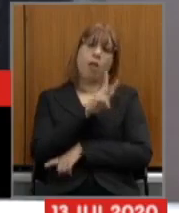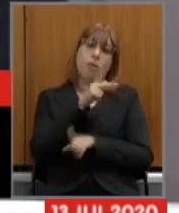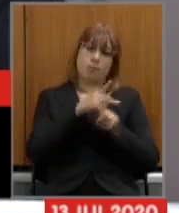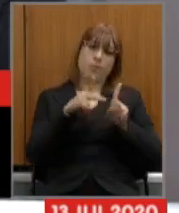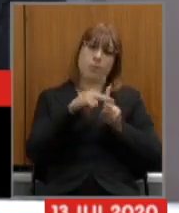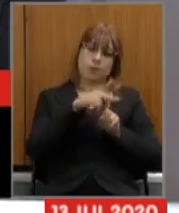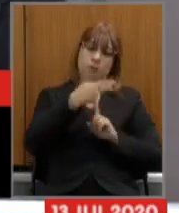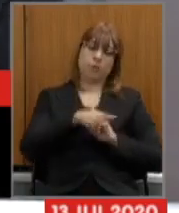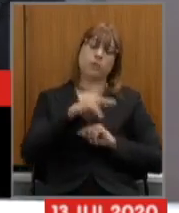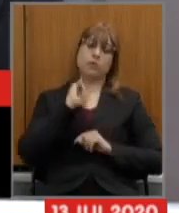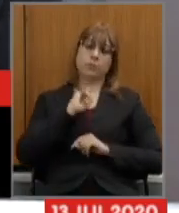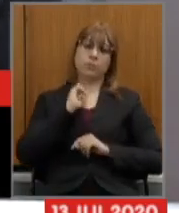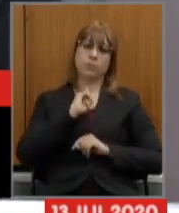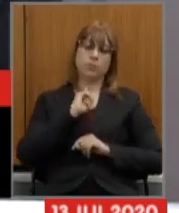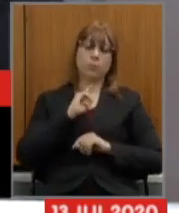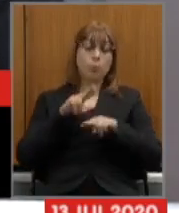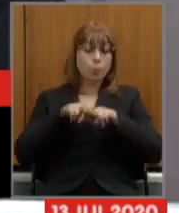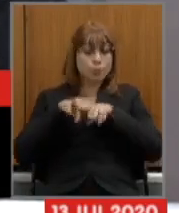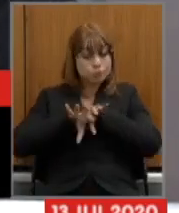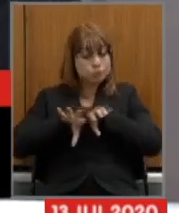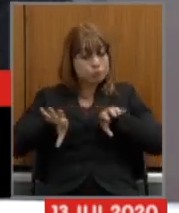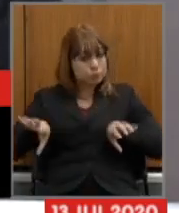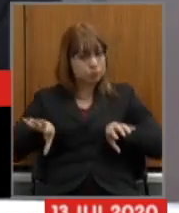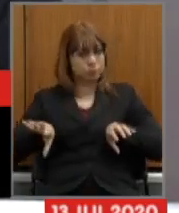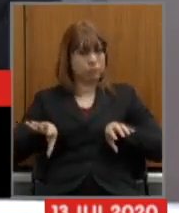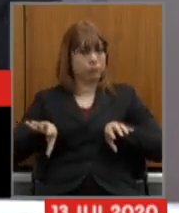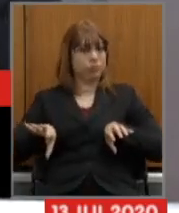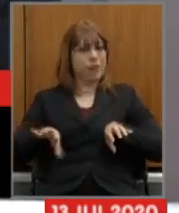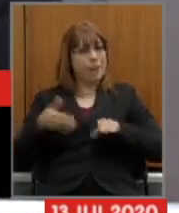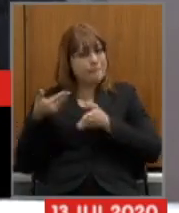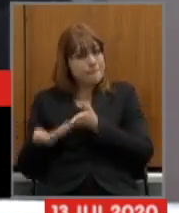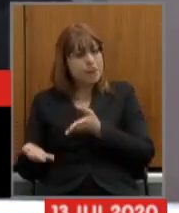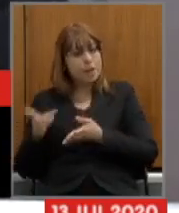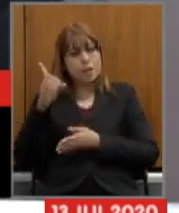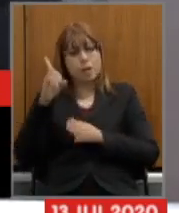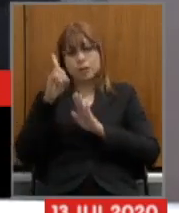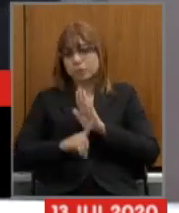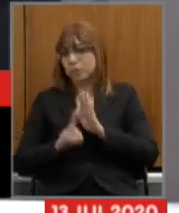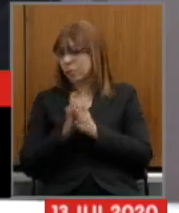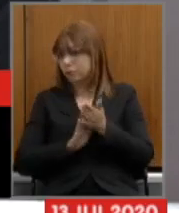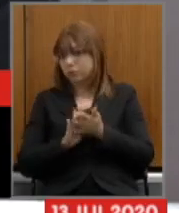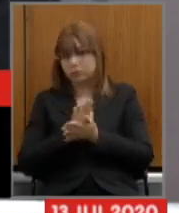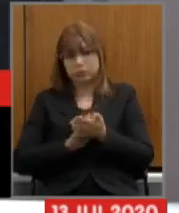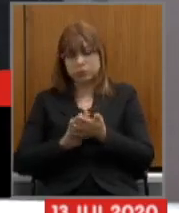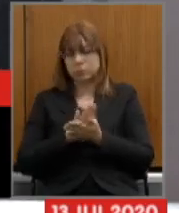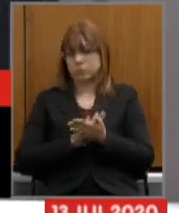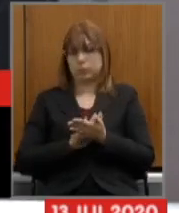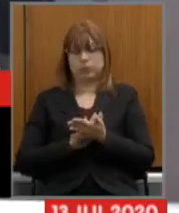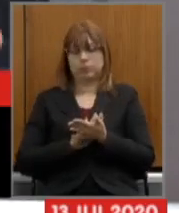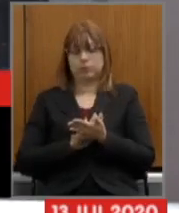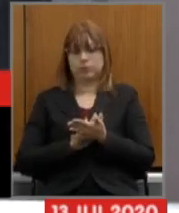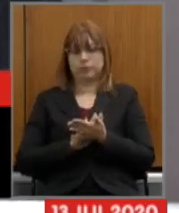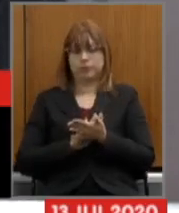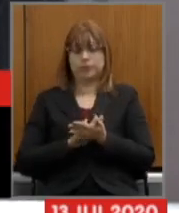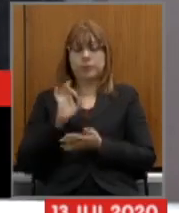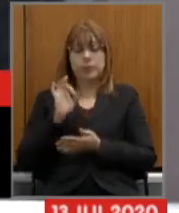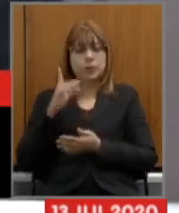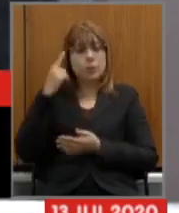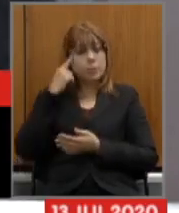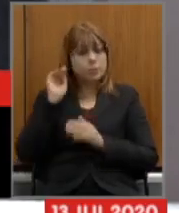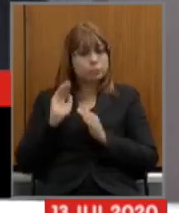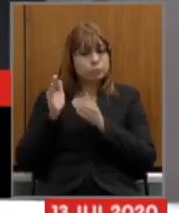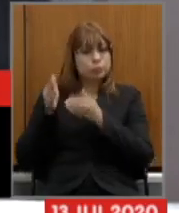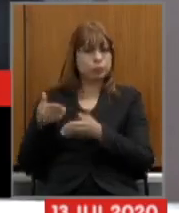essa é a principal função da separação não há ali nenhuma perda de direito nenhuma supressão de função a não ser o foco exclusivo na